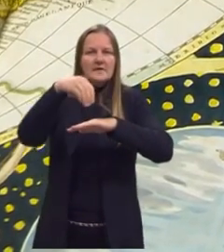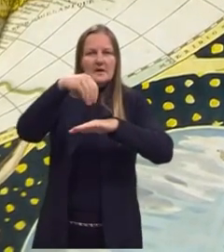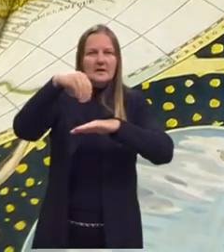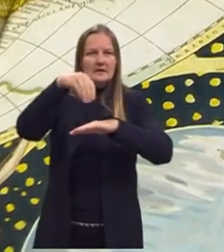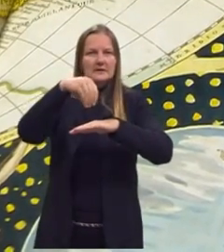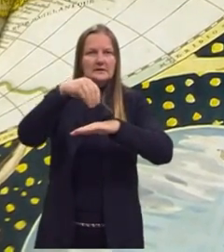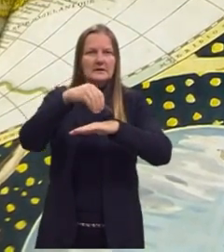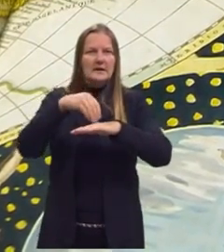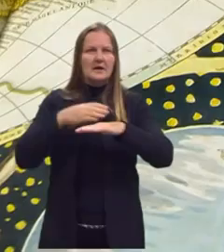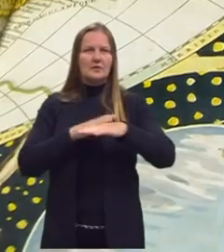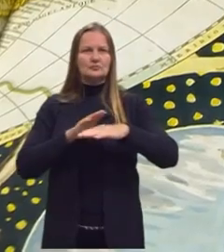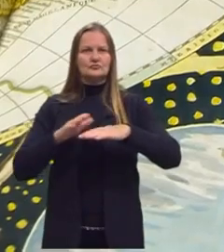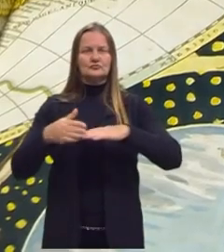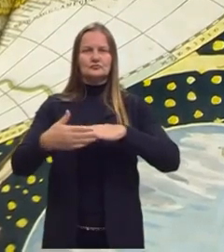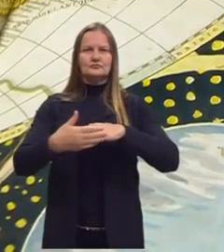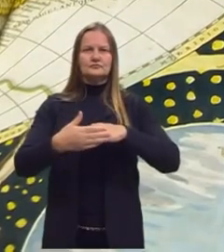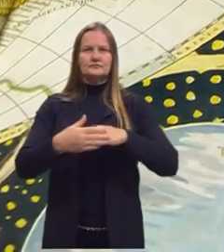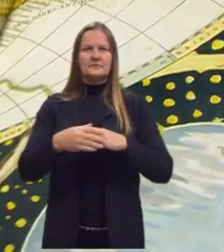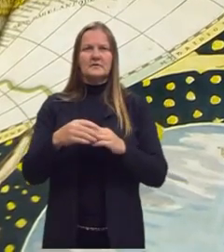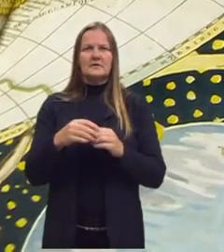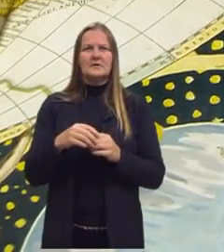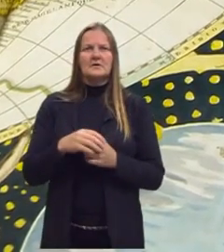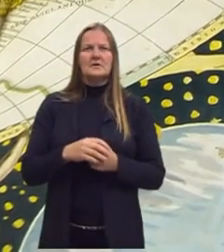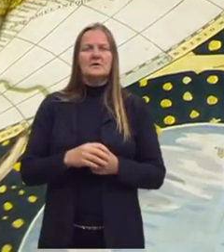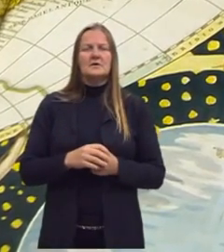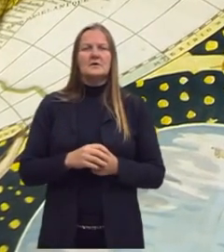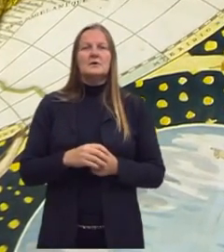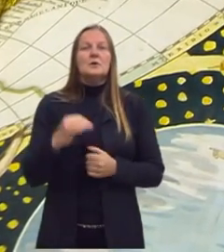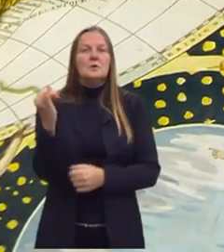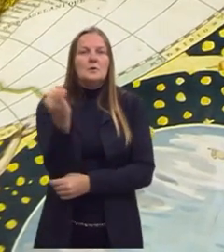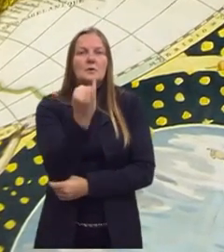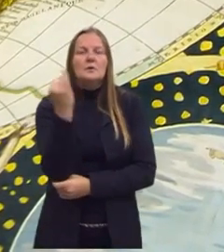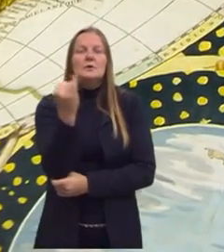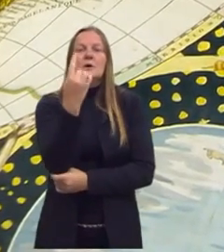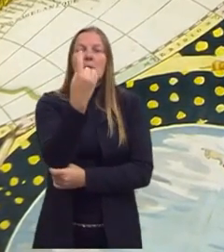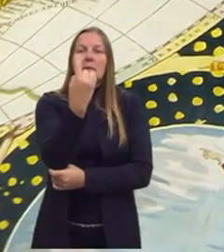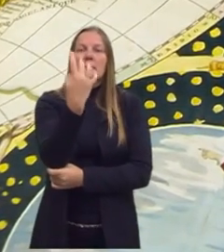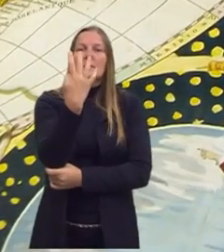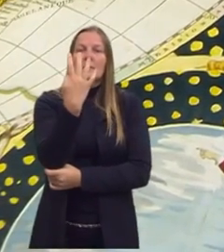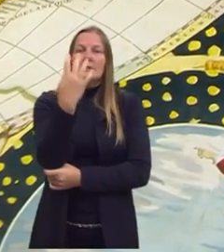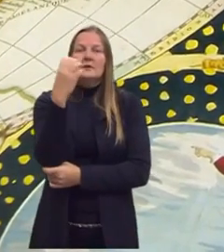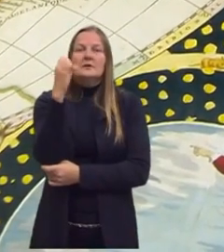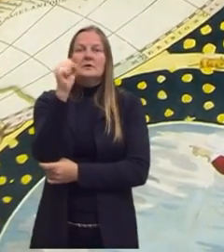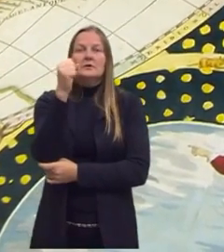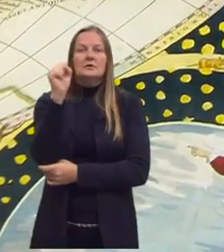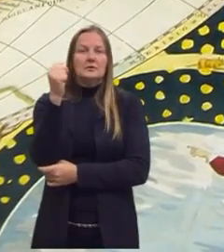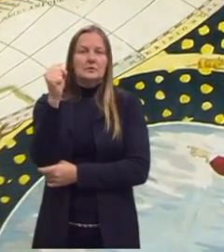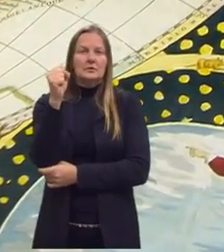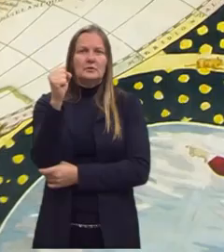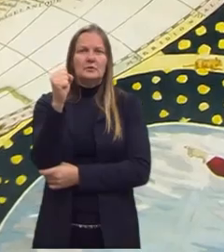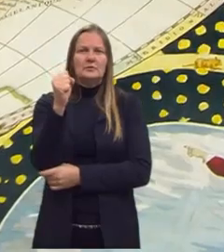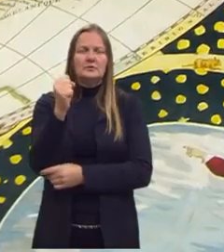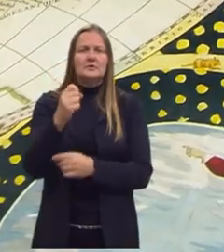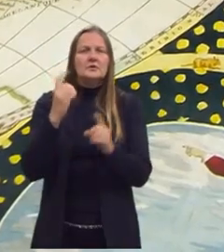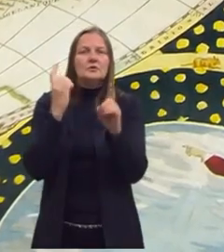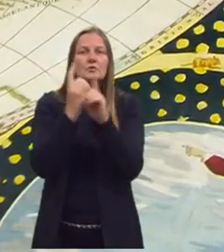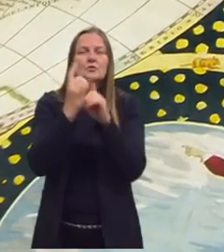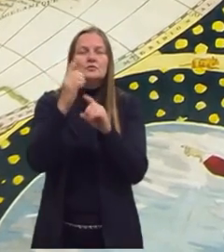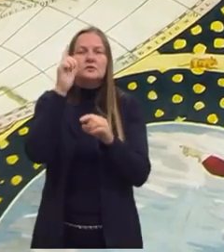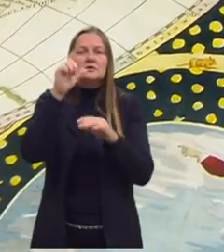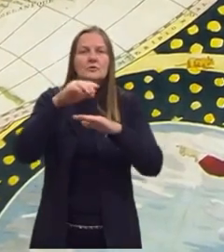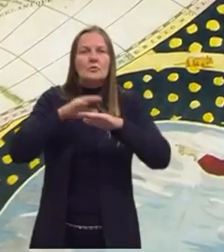porto, resolver esses problemas. E foi muito importante que, em 1488, eles conseguiram